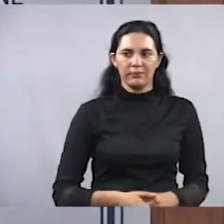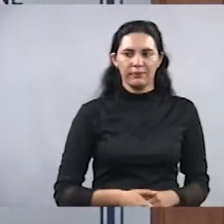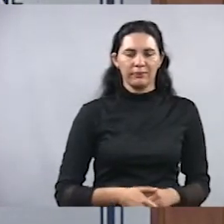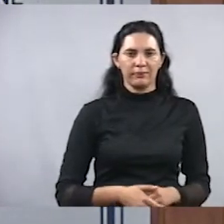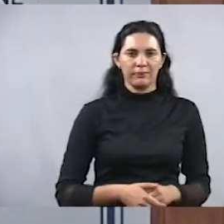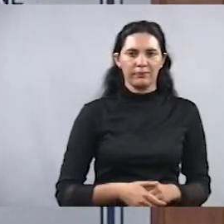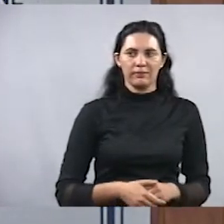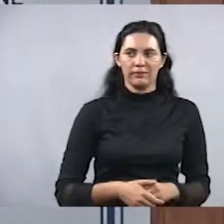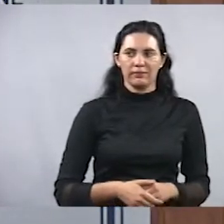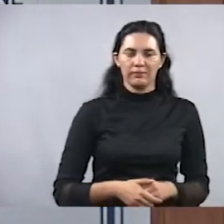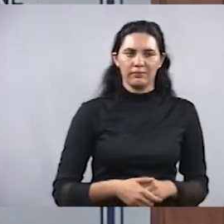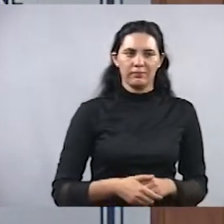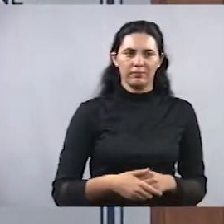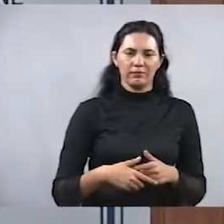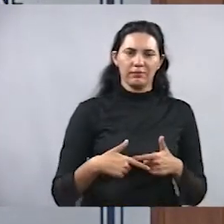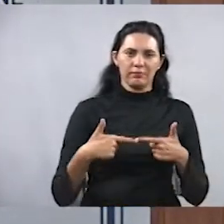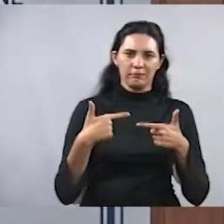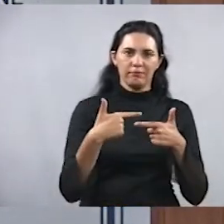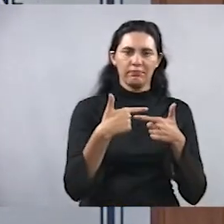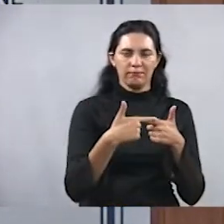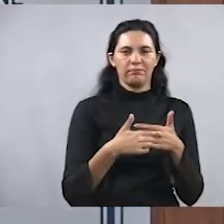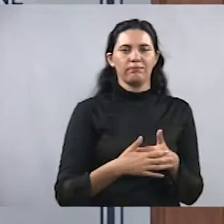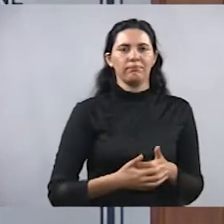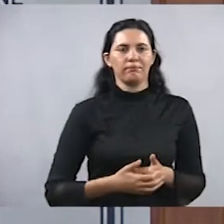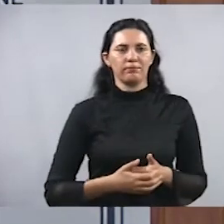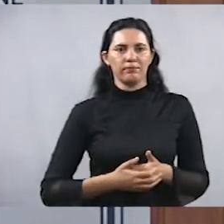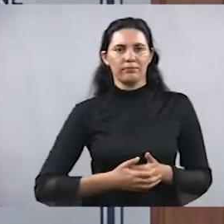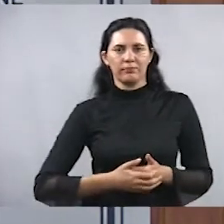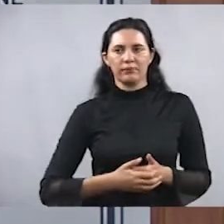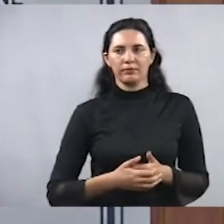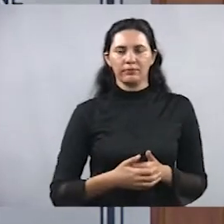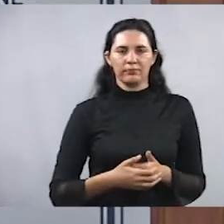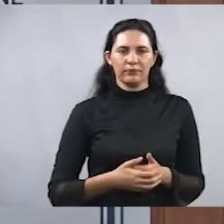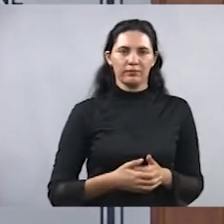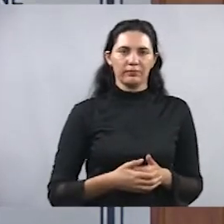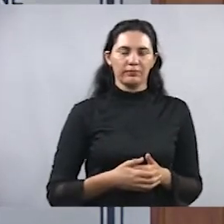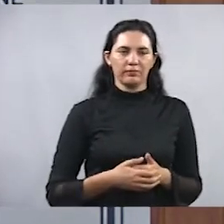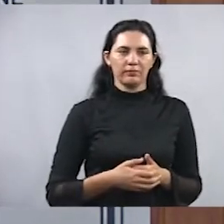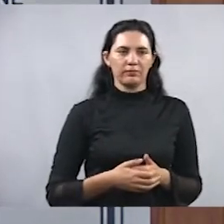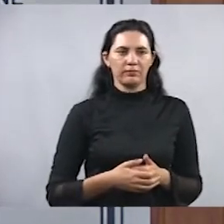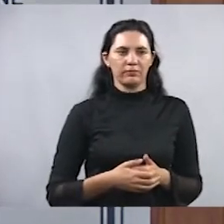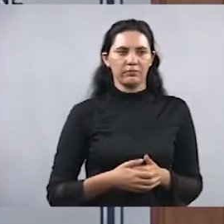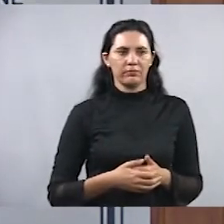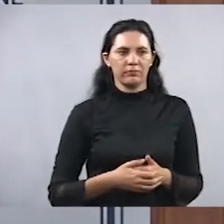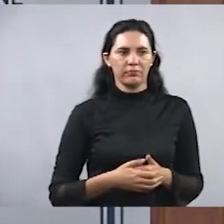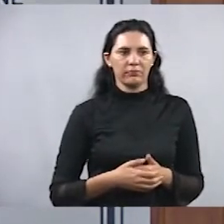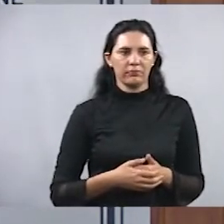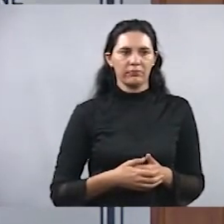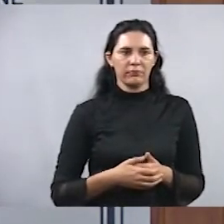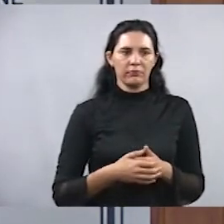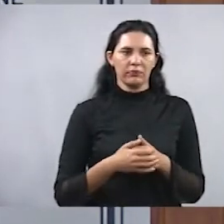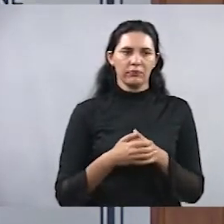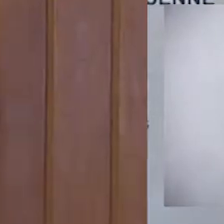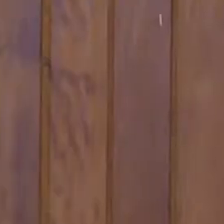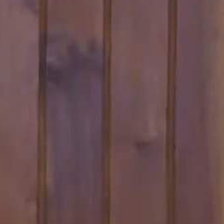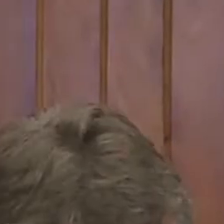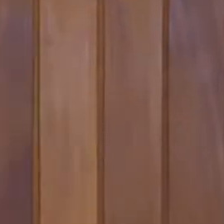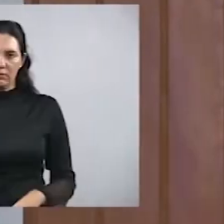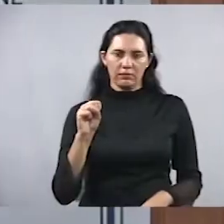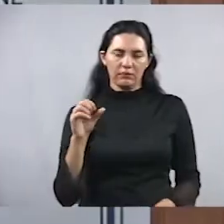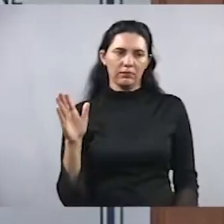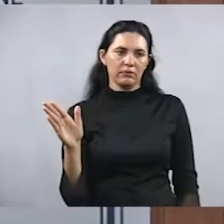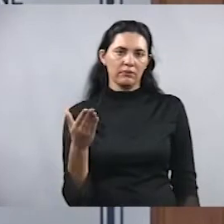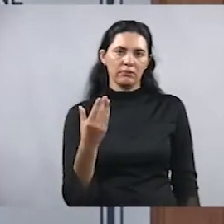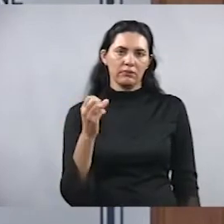dessa tragédia que aconteceu com o seu neto, quando foi vítima de um ataque cardíaco.